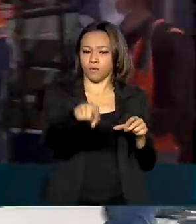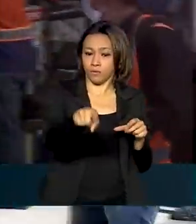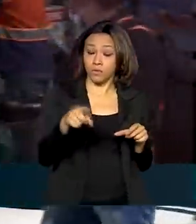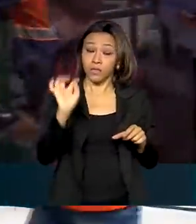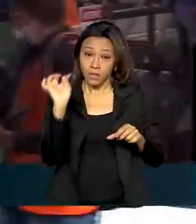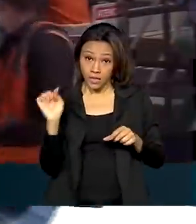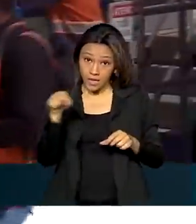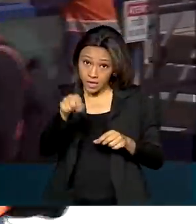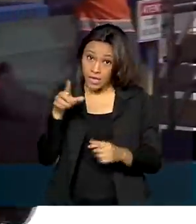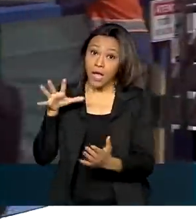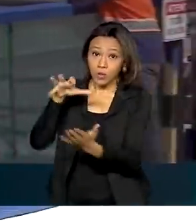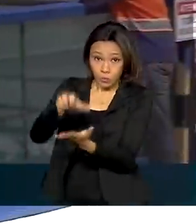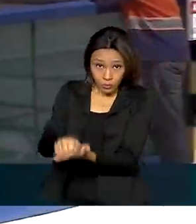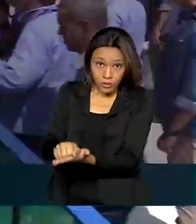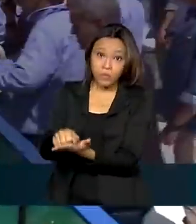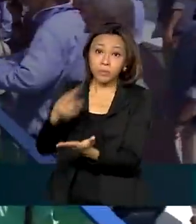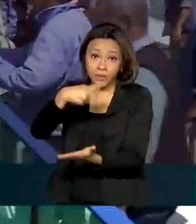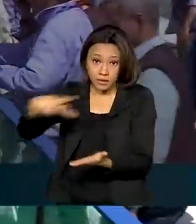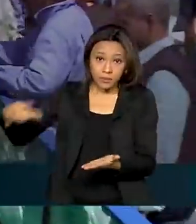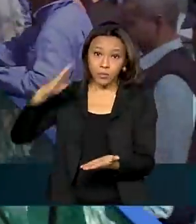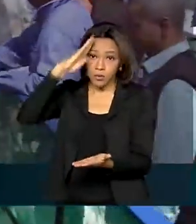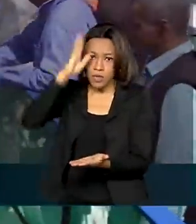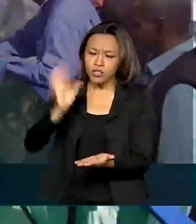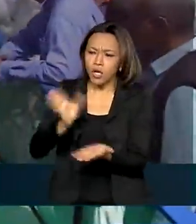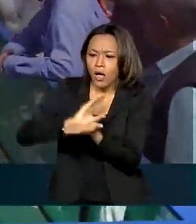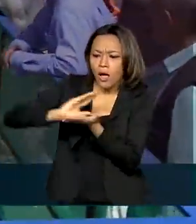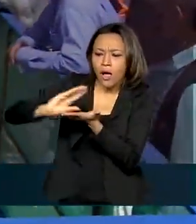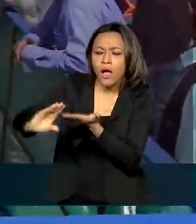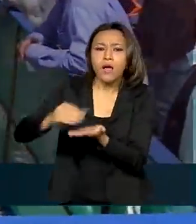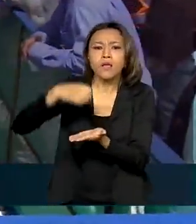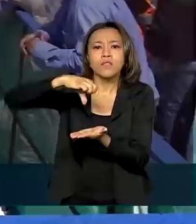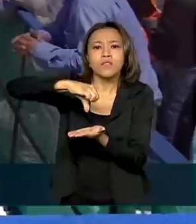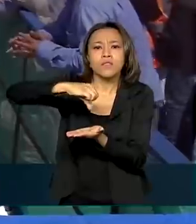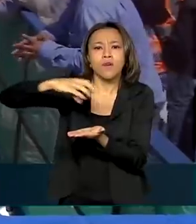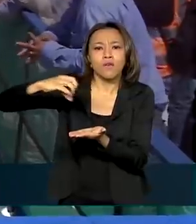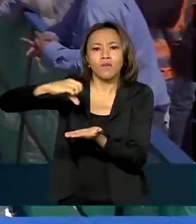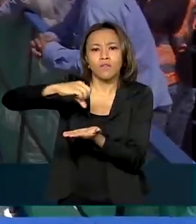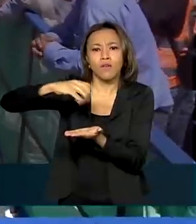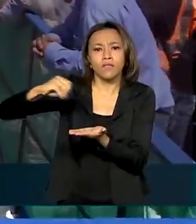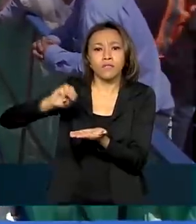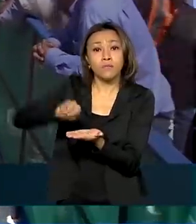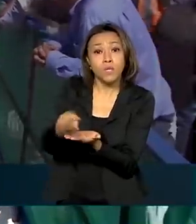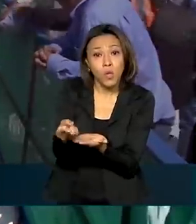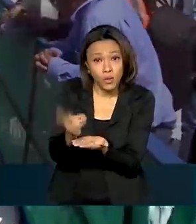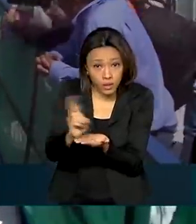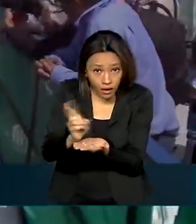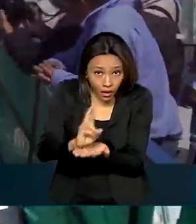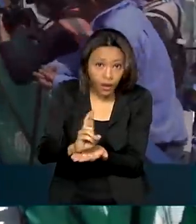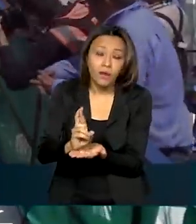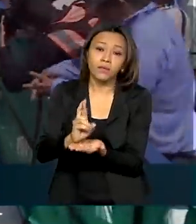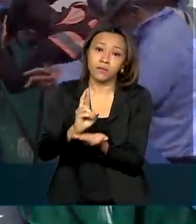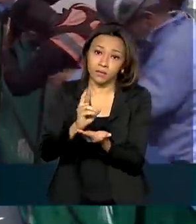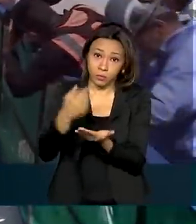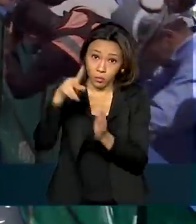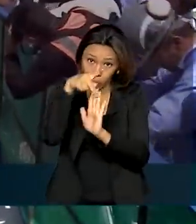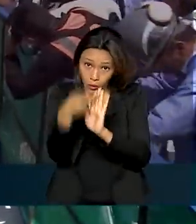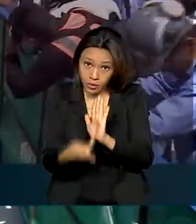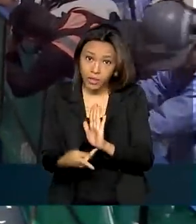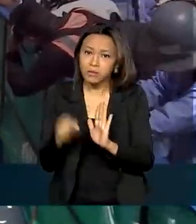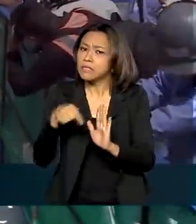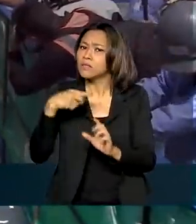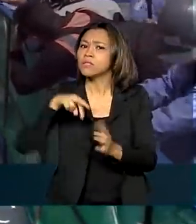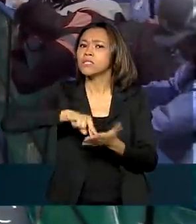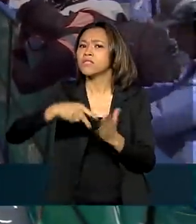que assumiu, ele já repassou mais de 900 milhões de reais para o projeto de integração, o que equivale a mais da